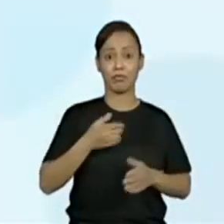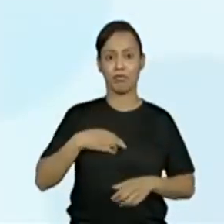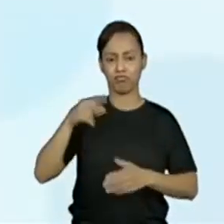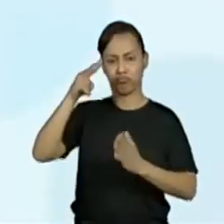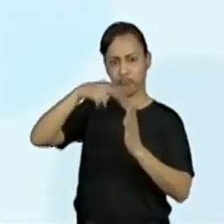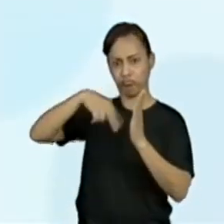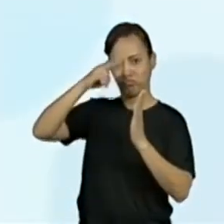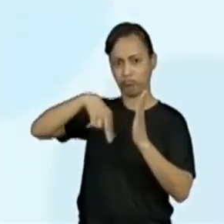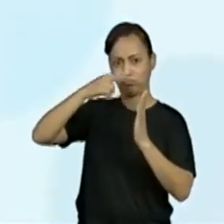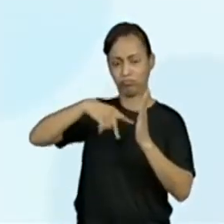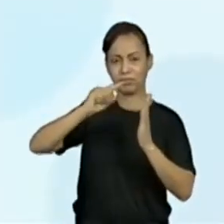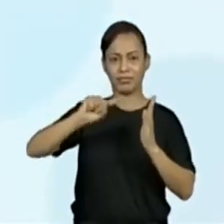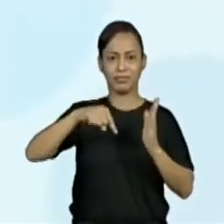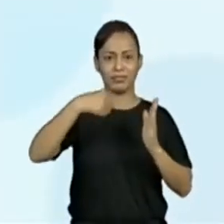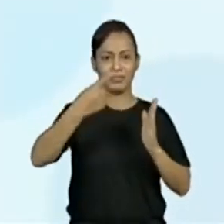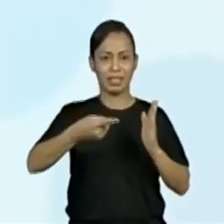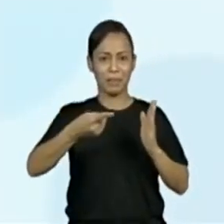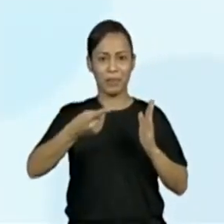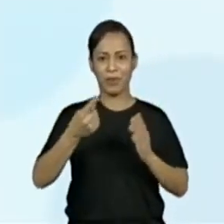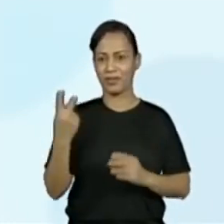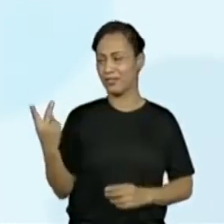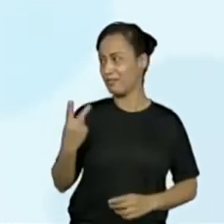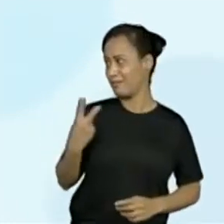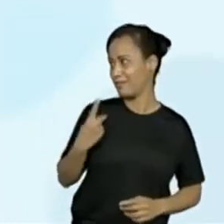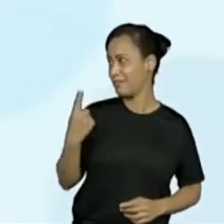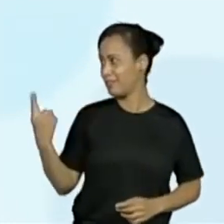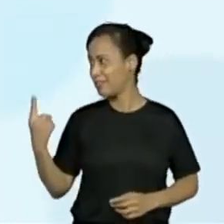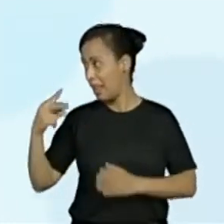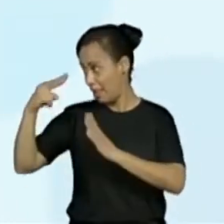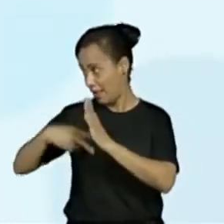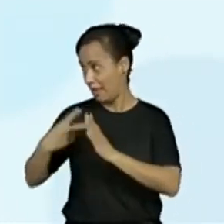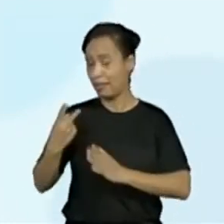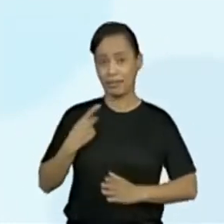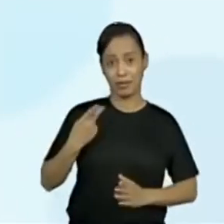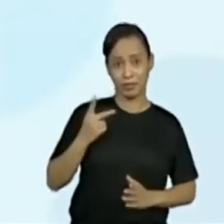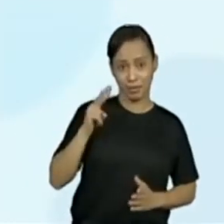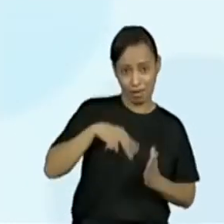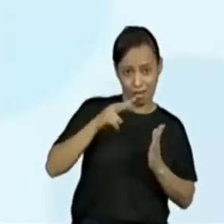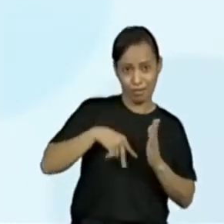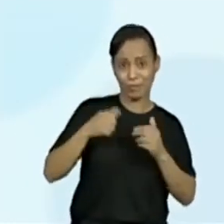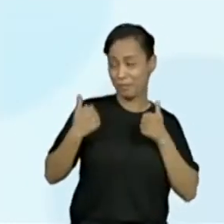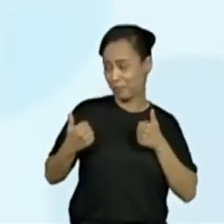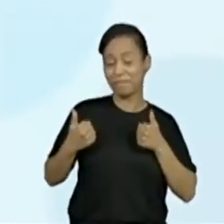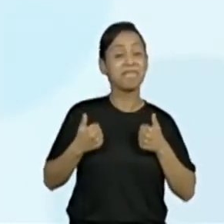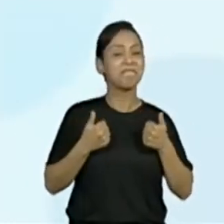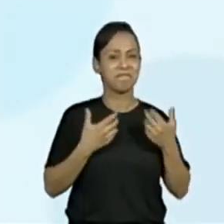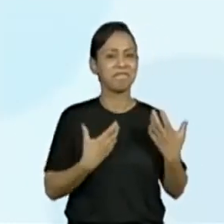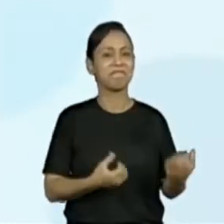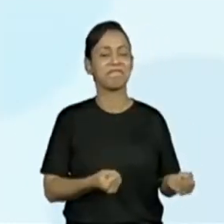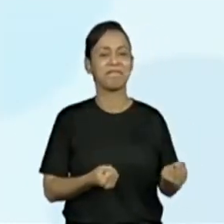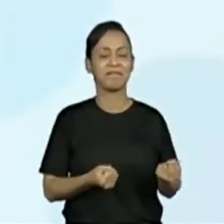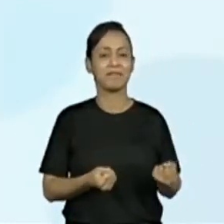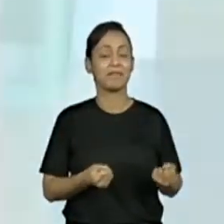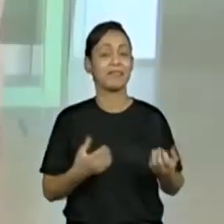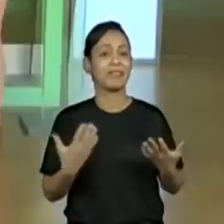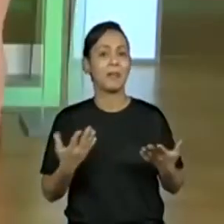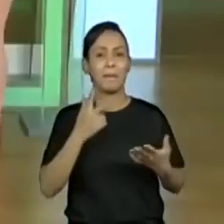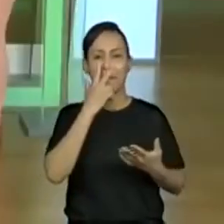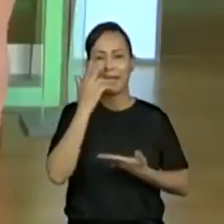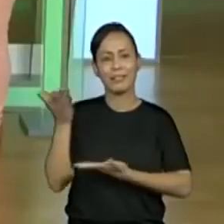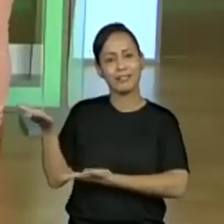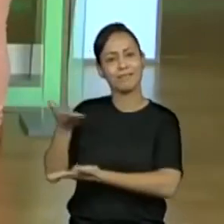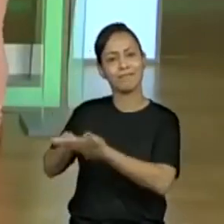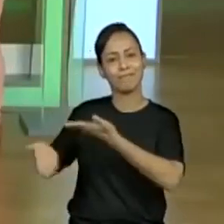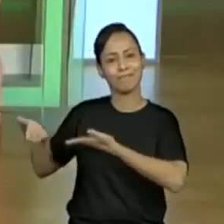professora? Vamos brincar um pouquinho? Vamos. Eu leio uma, você lê outra. Perfeito. De vez em quando a gente desafia, porque daí a gente torna a aula como se eles estivessem aqui